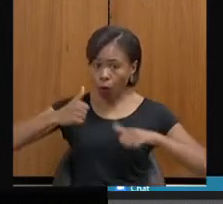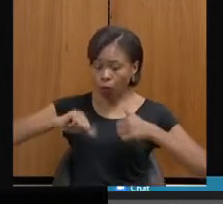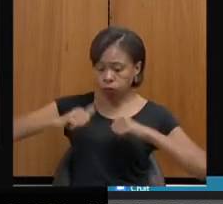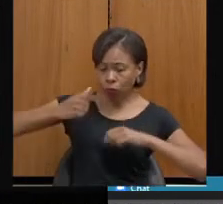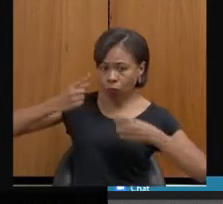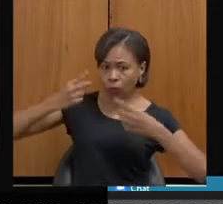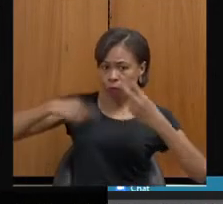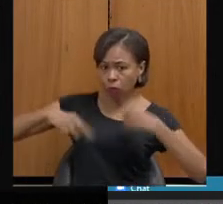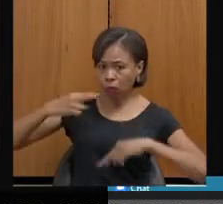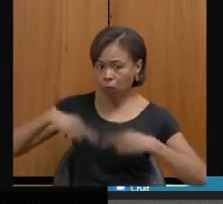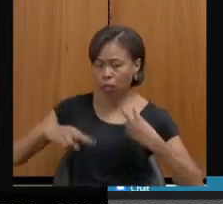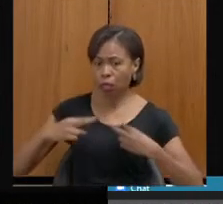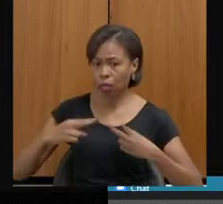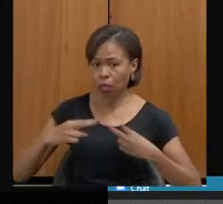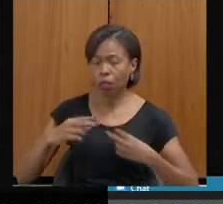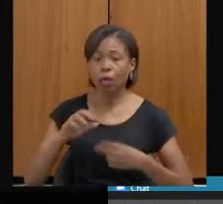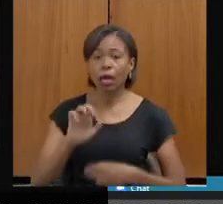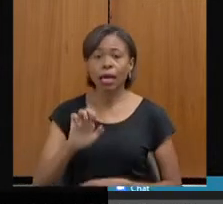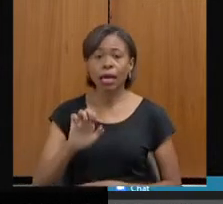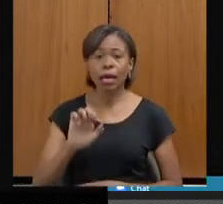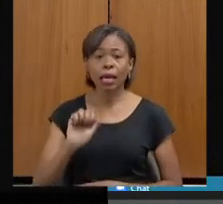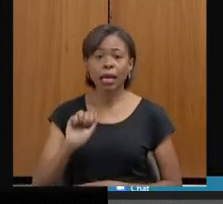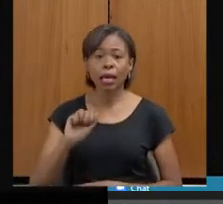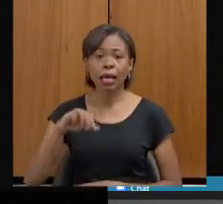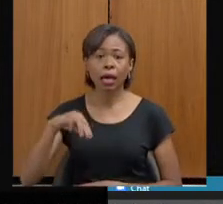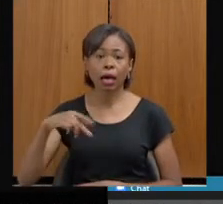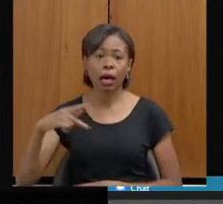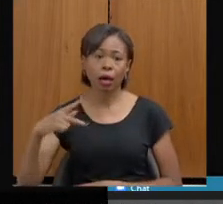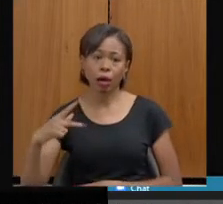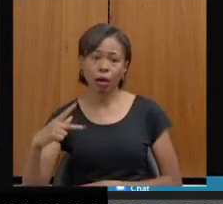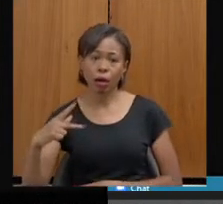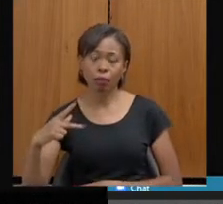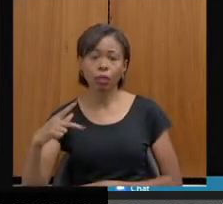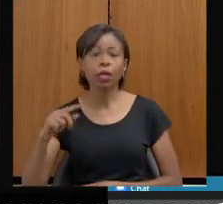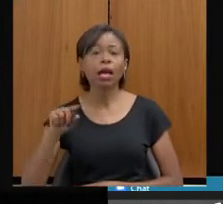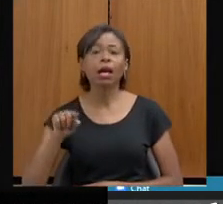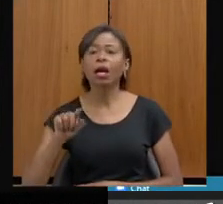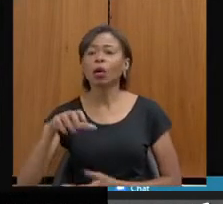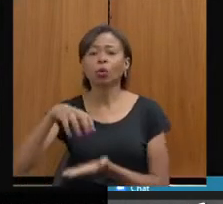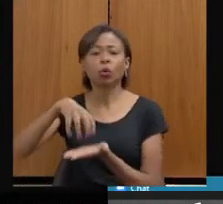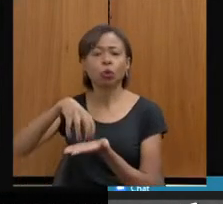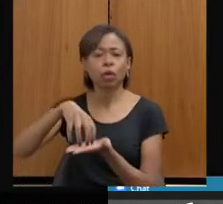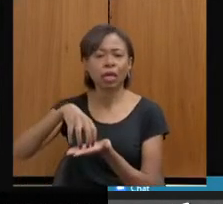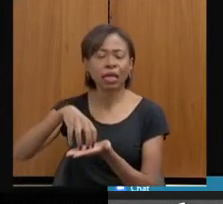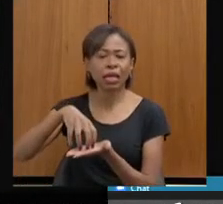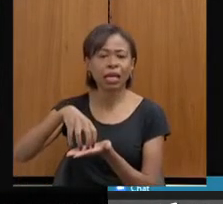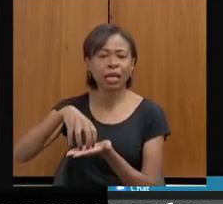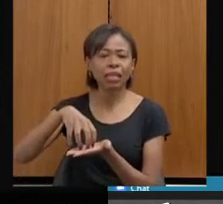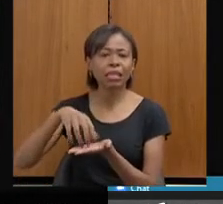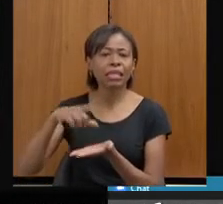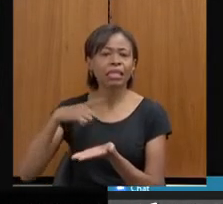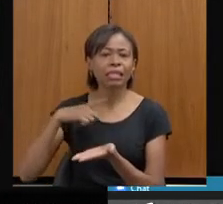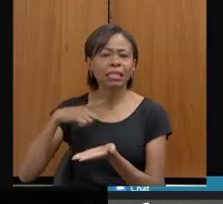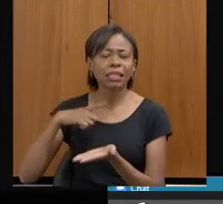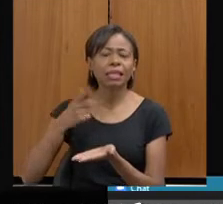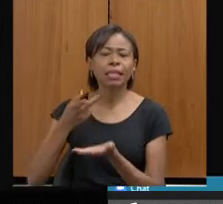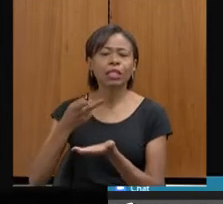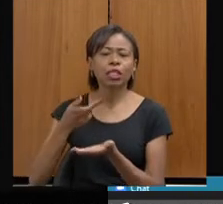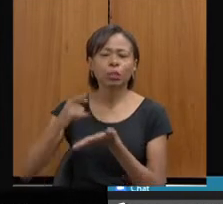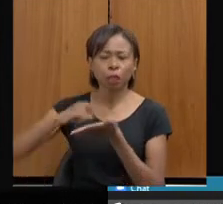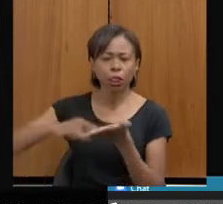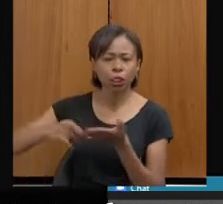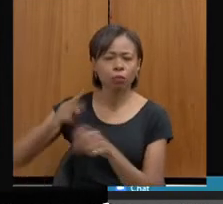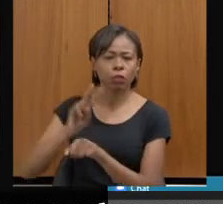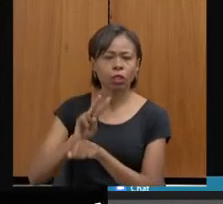Essa EAMP, que é esse expediente apartado de medidas protetivas que você envia à justiça, ele chega